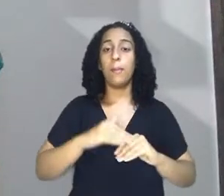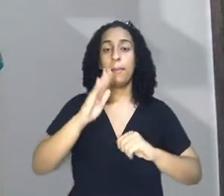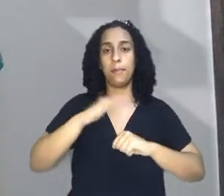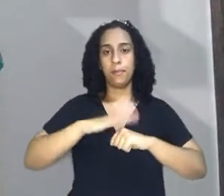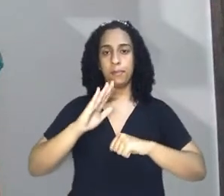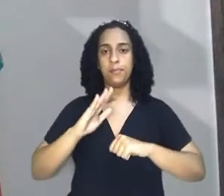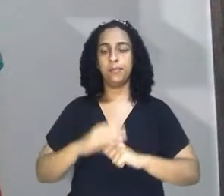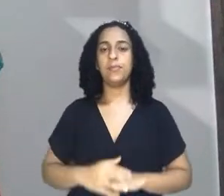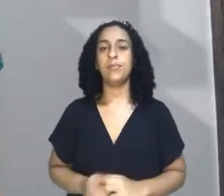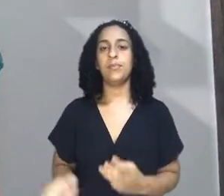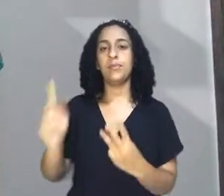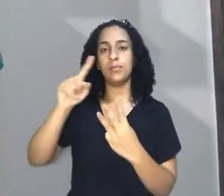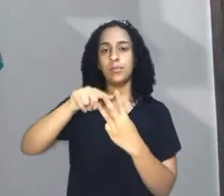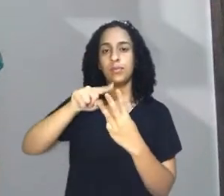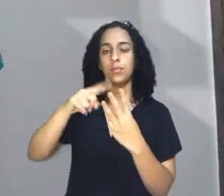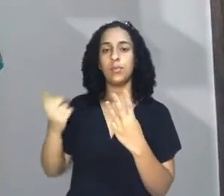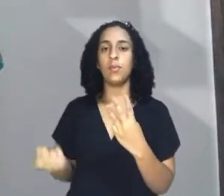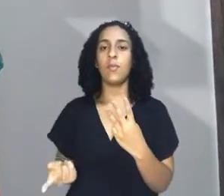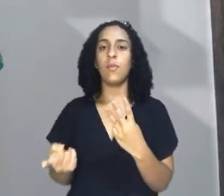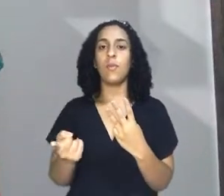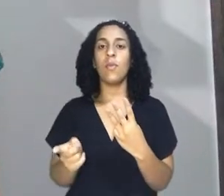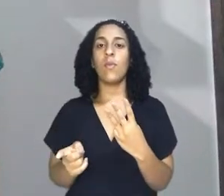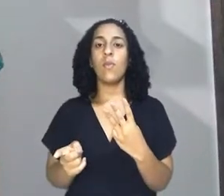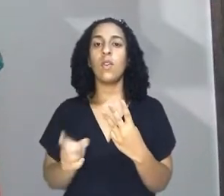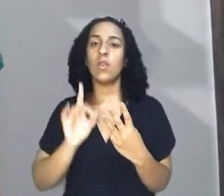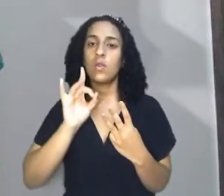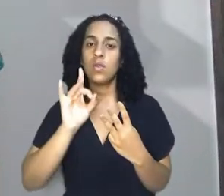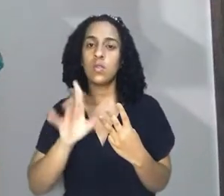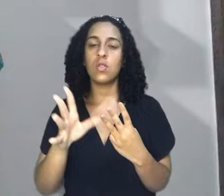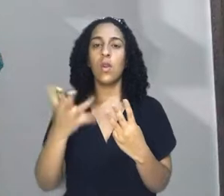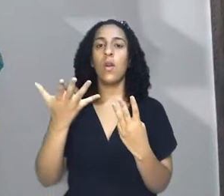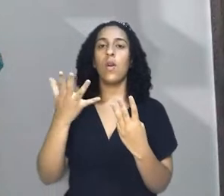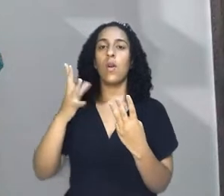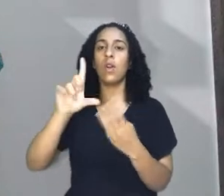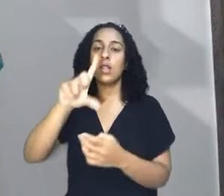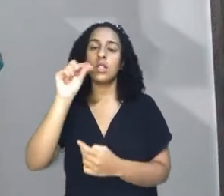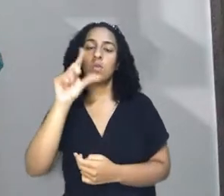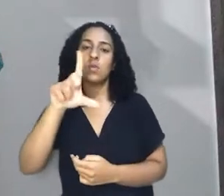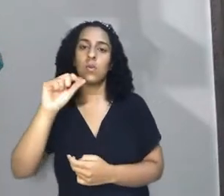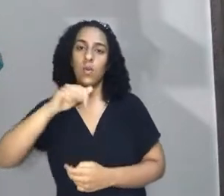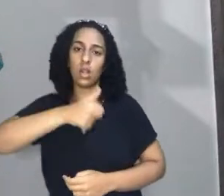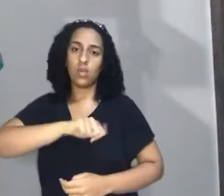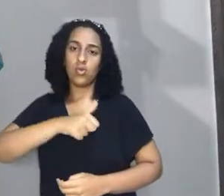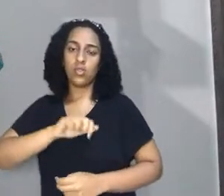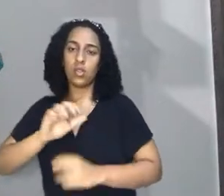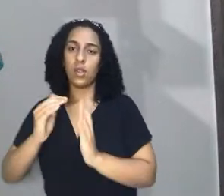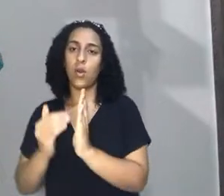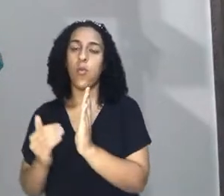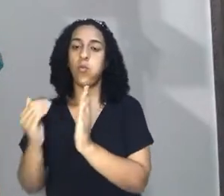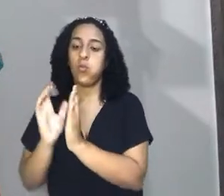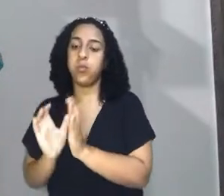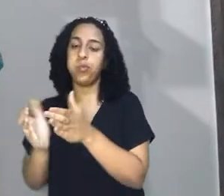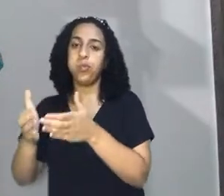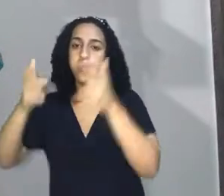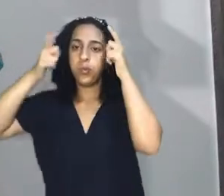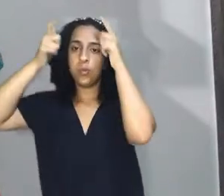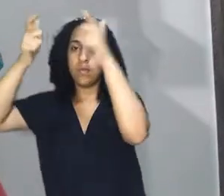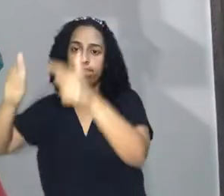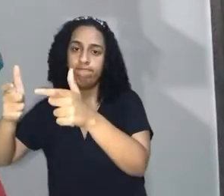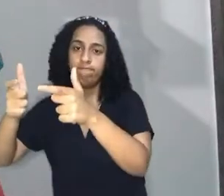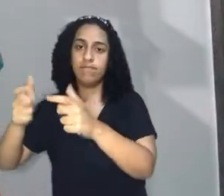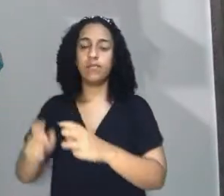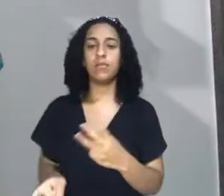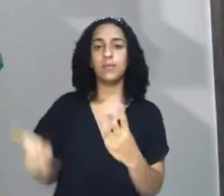do Pedro Américo. 2. Não se restringe às decisões da corte do Rio de Janeiro e, fundamentalmente,